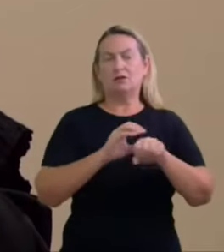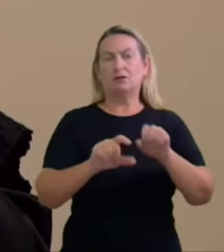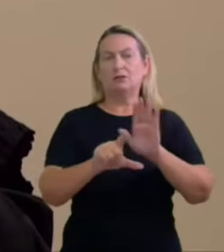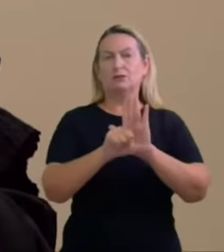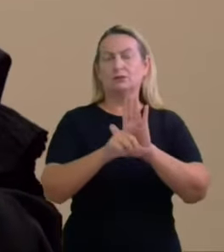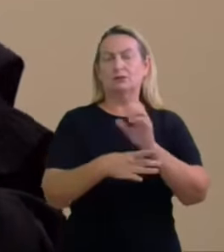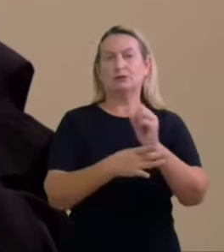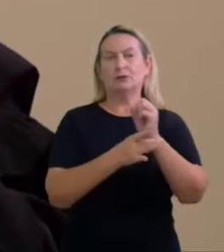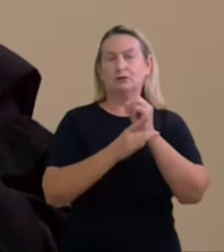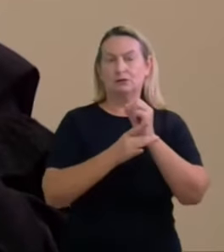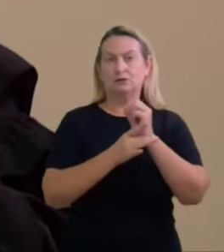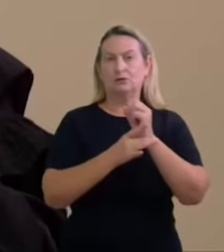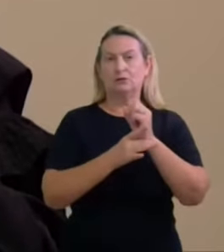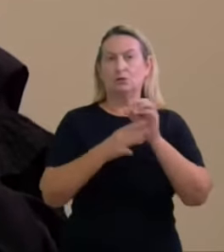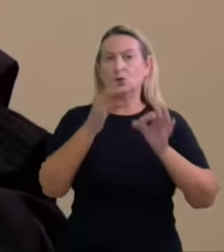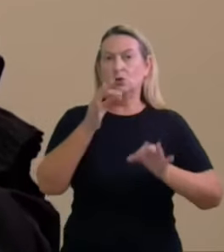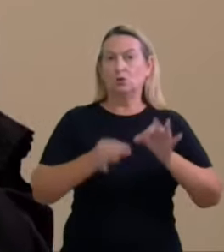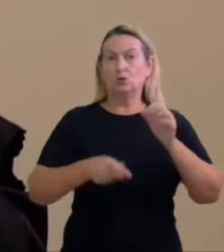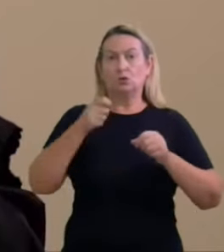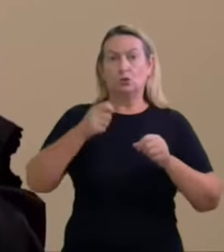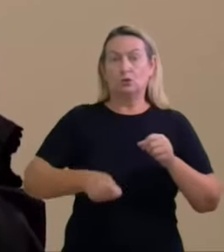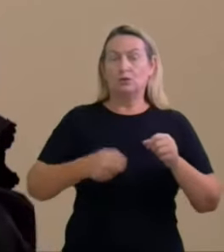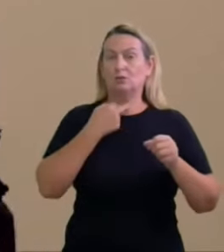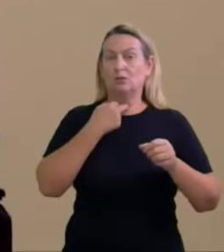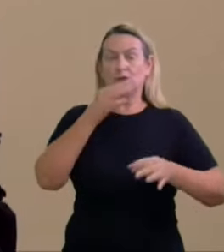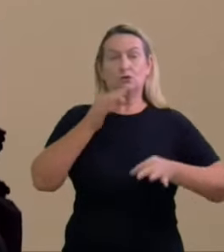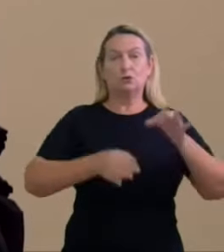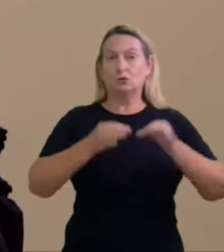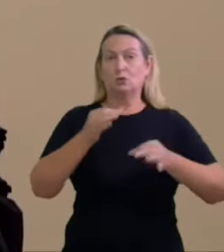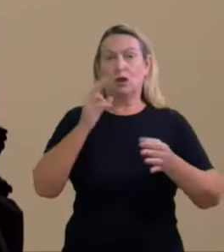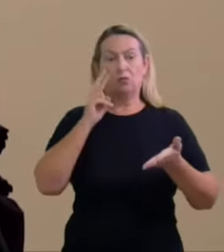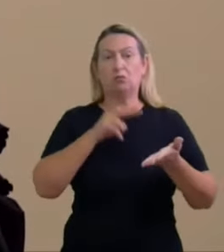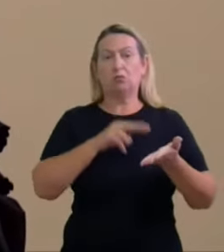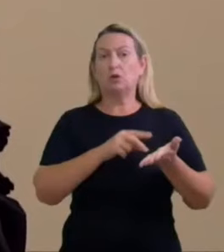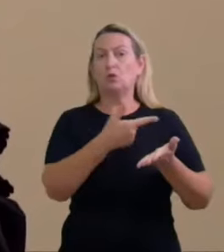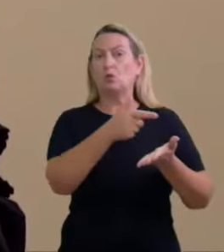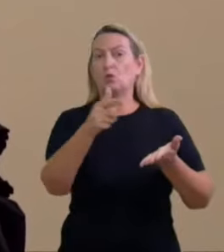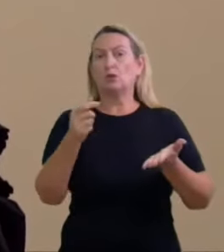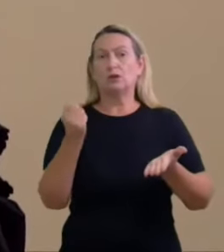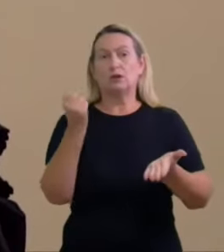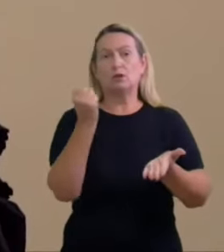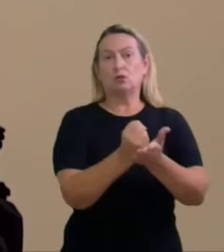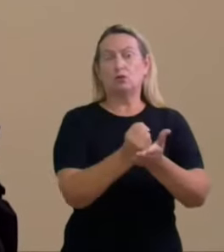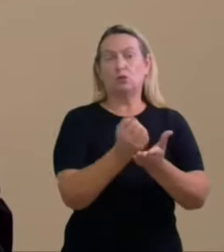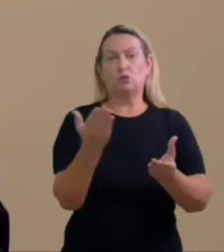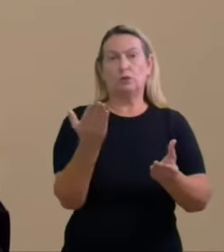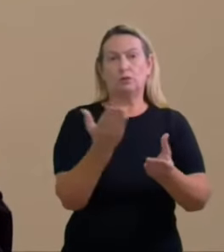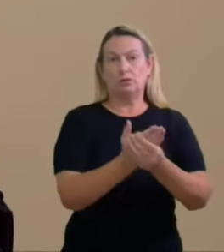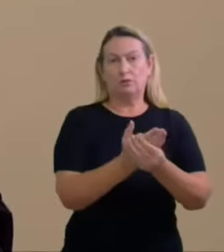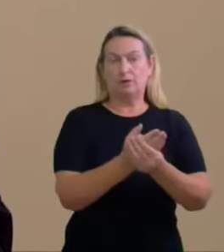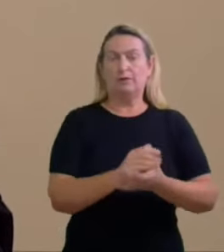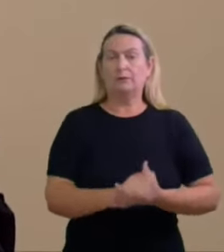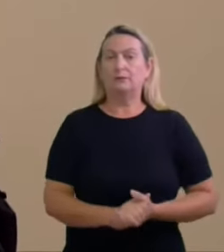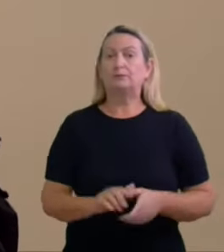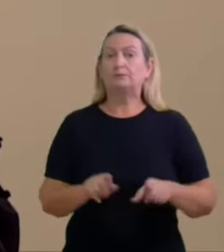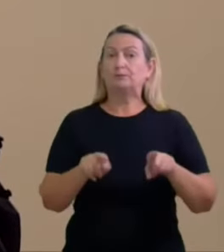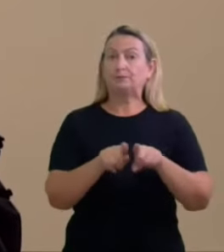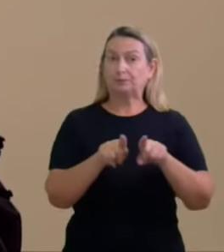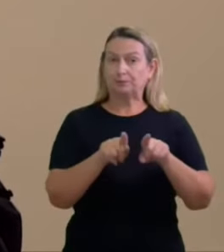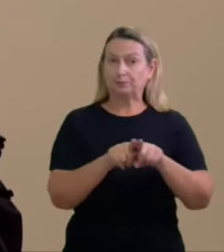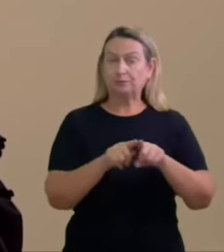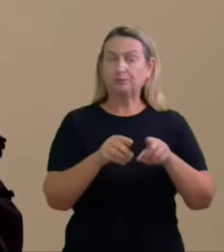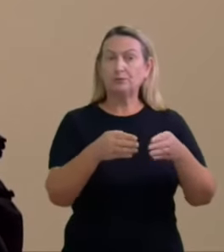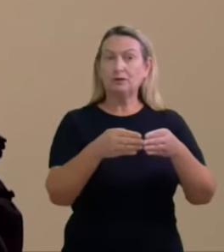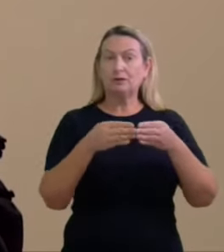um processo com base num documento que nunca entrou no processo nunca entrou nos autos não fosse isso a petição que noticiou o acordo na